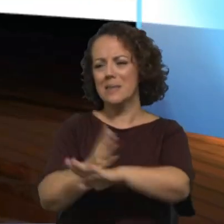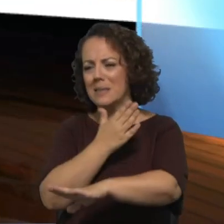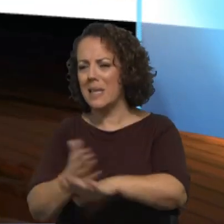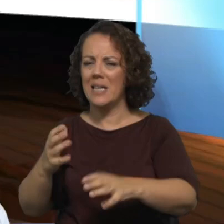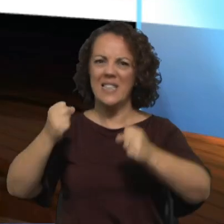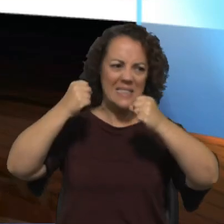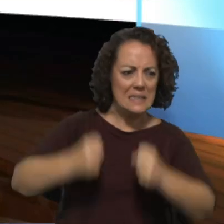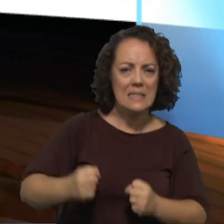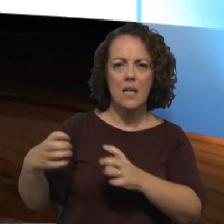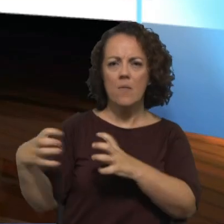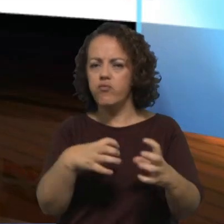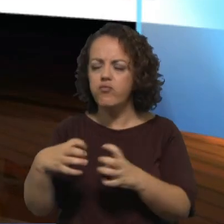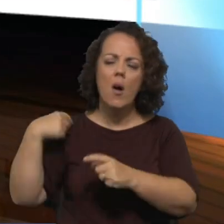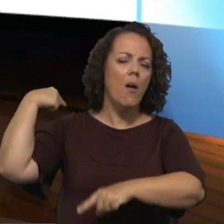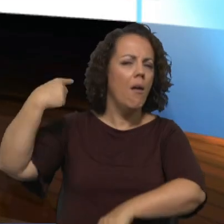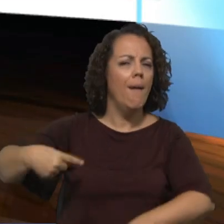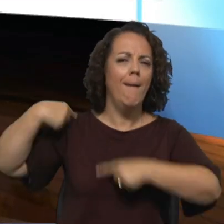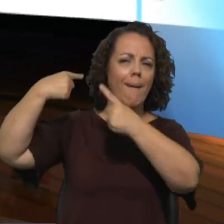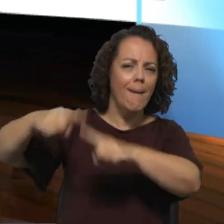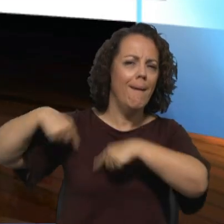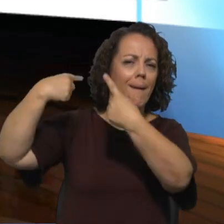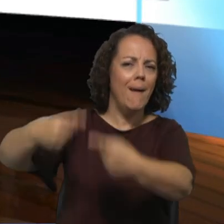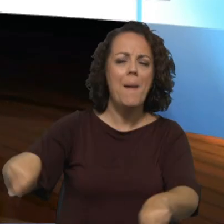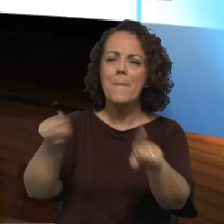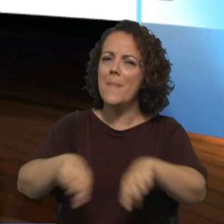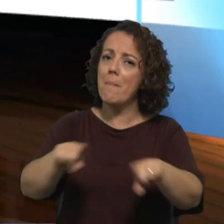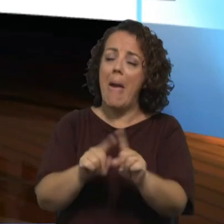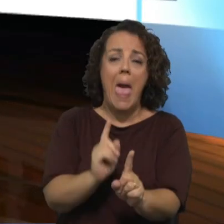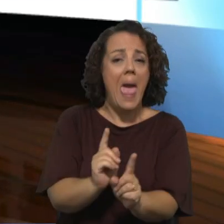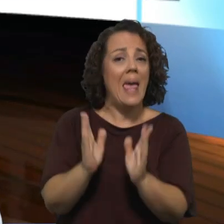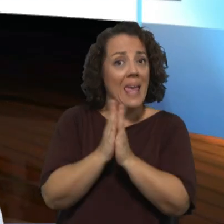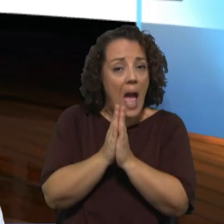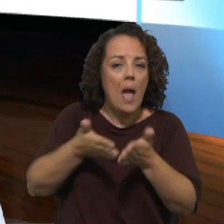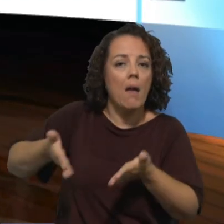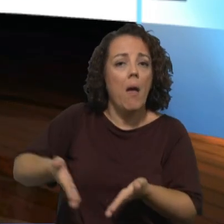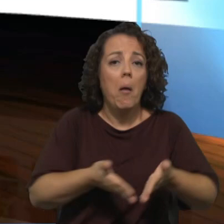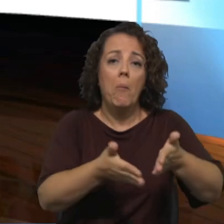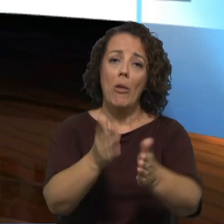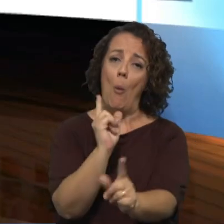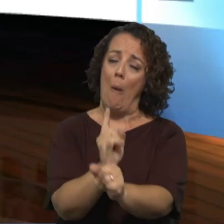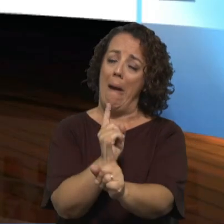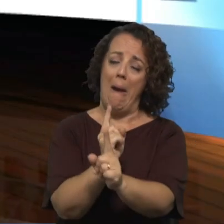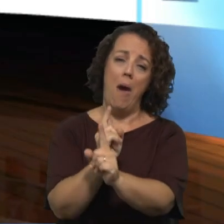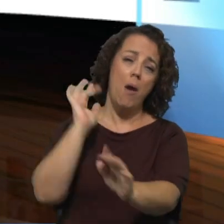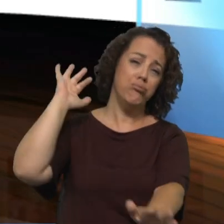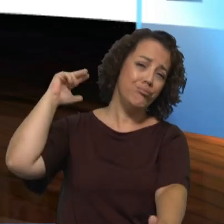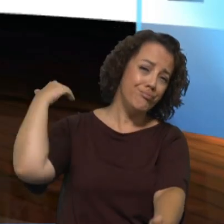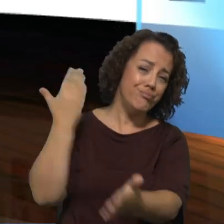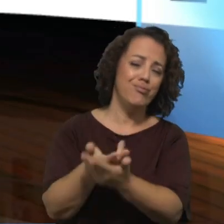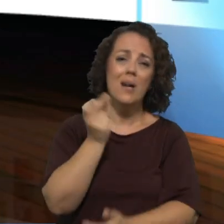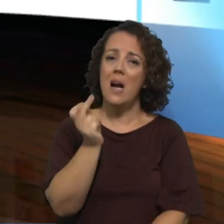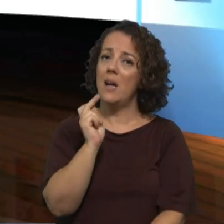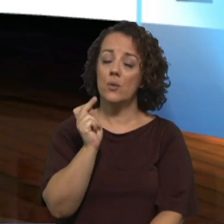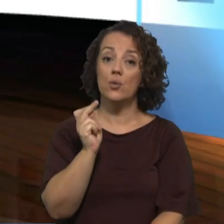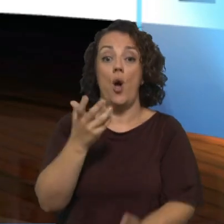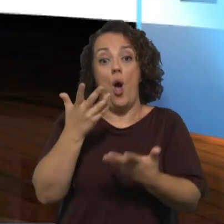efetivo. E, portanto, isto é o caminho da igreja. Isto é aquilo que a igreja tem feito ao longo dos anos. E nós estamos apenas